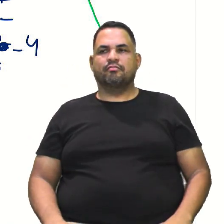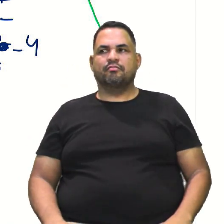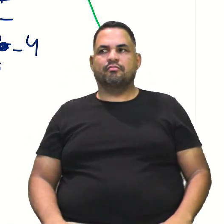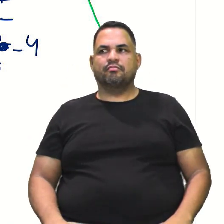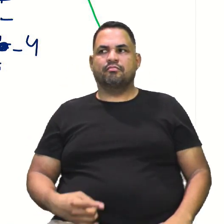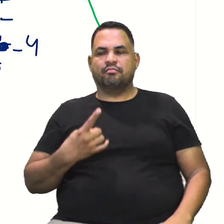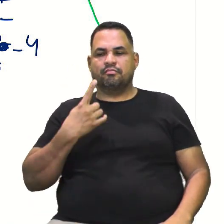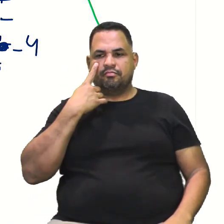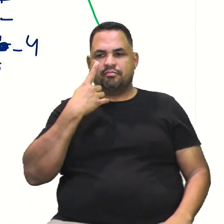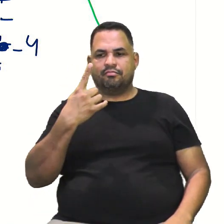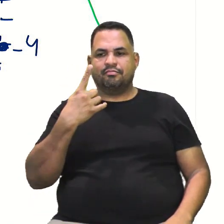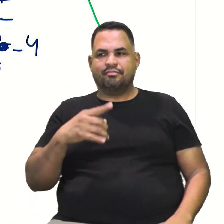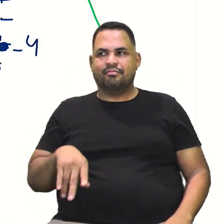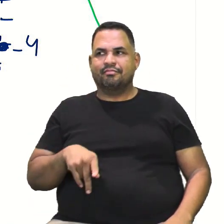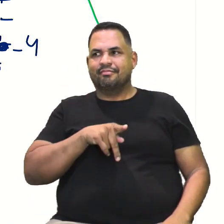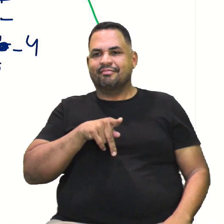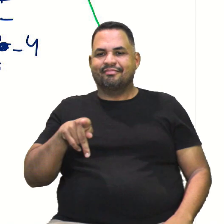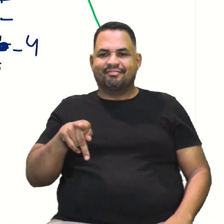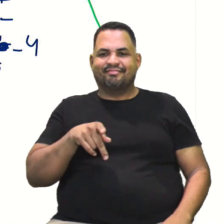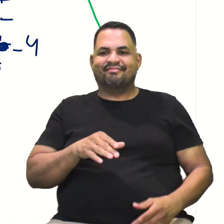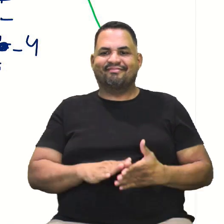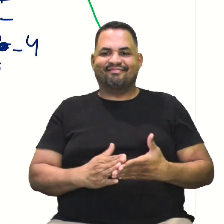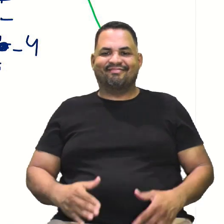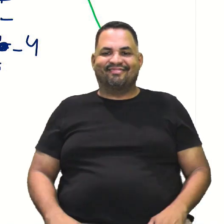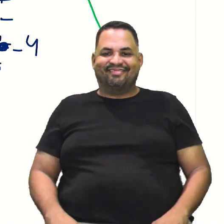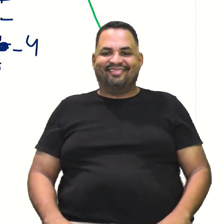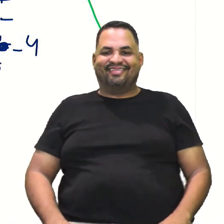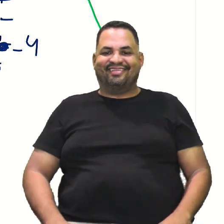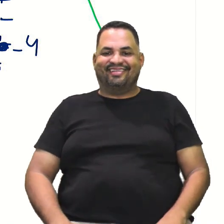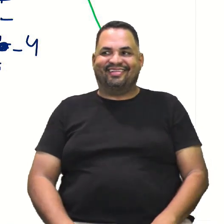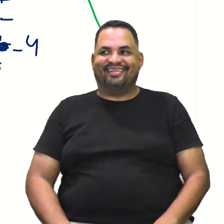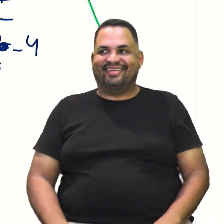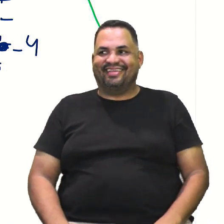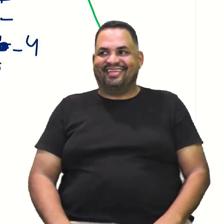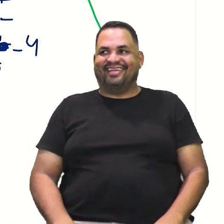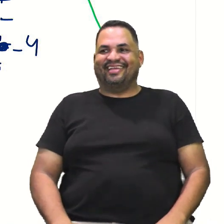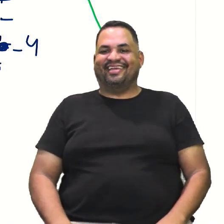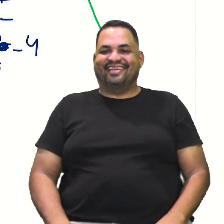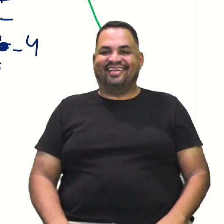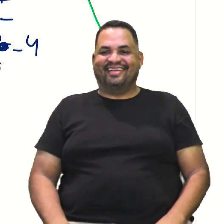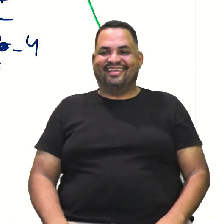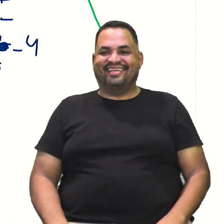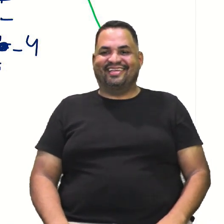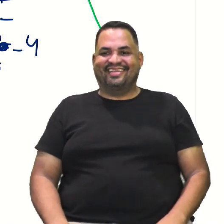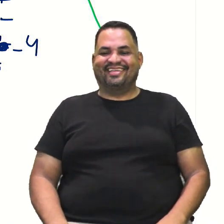Eu tô observando agora, o professor Sam passou no salão, né? Deu uma retocada. É uma parada, né? É.